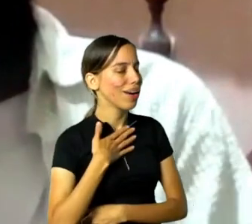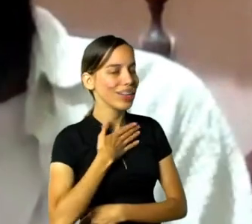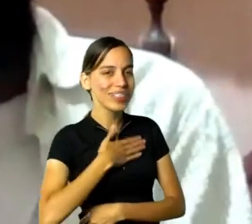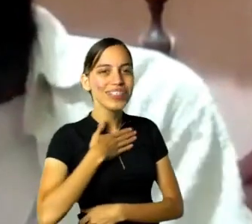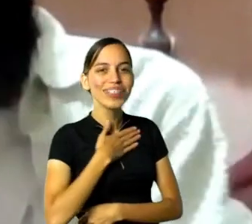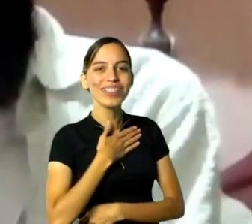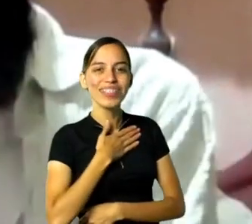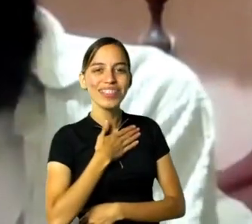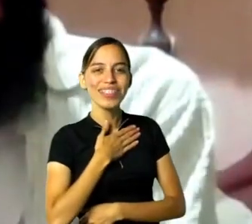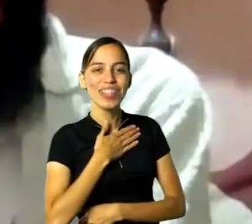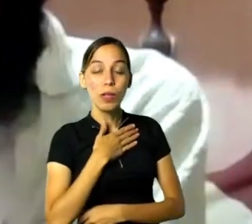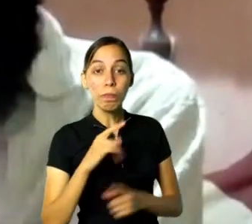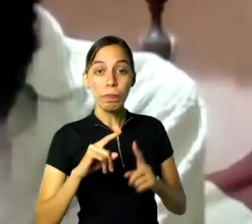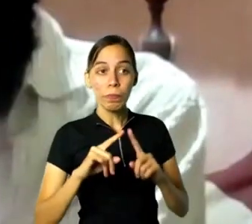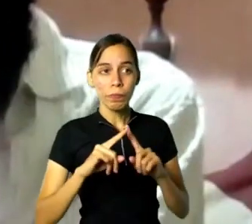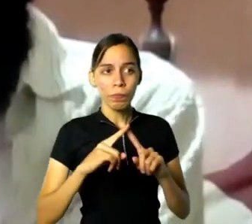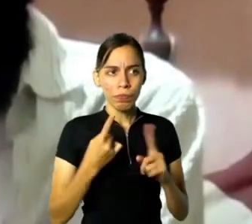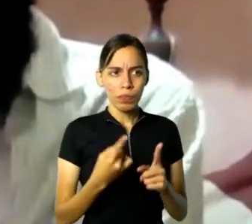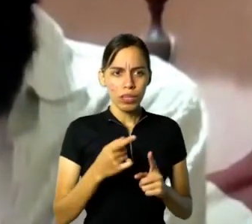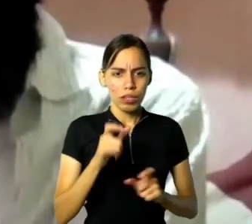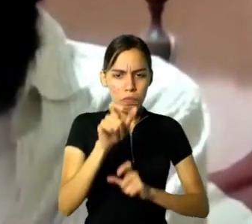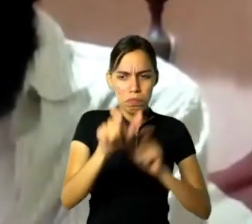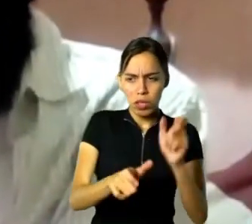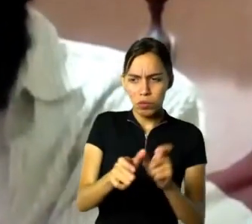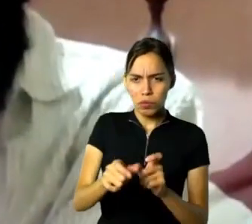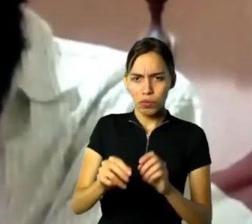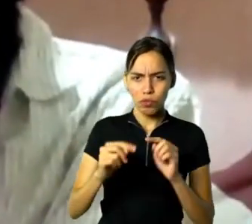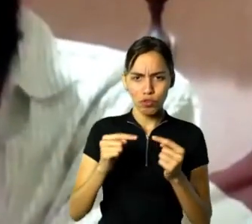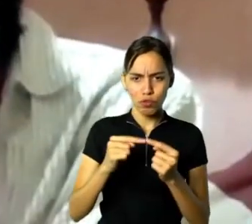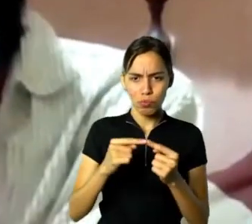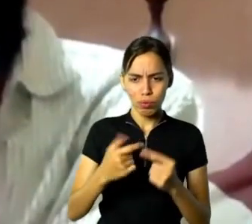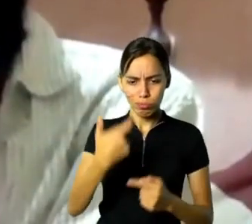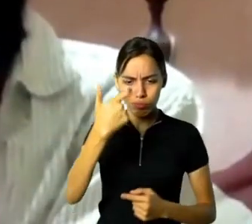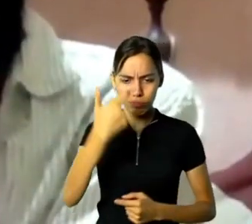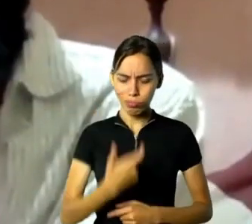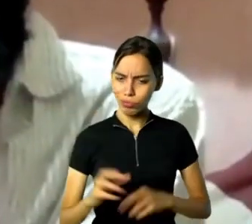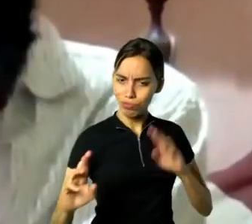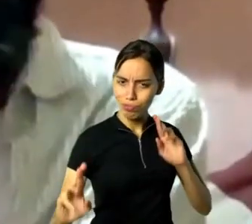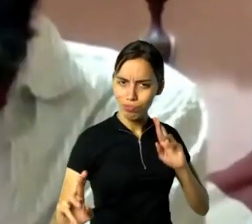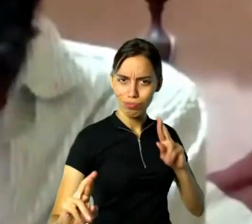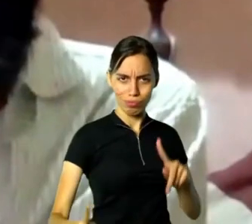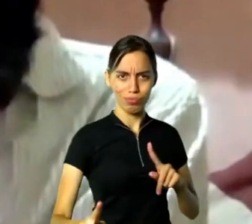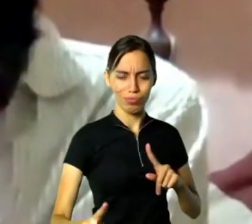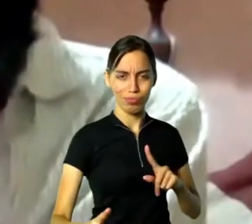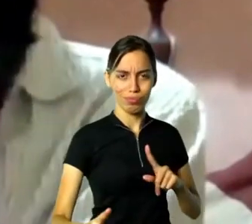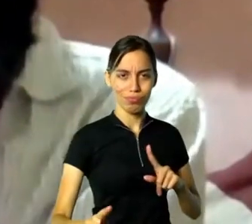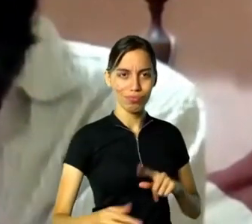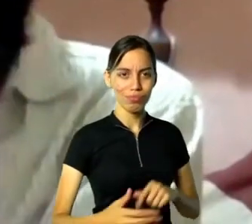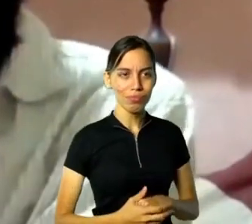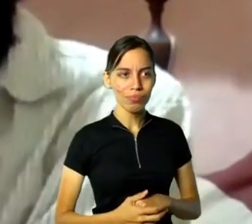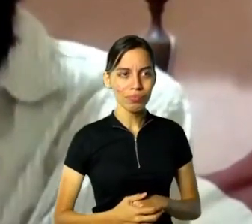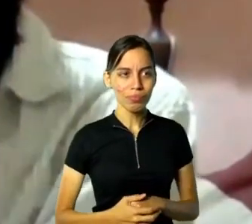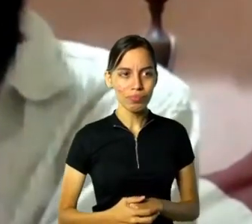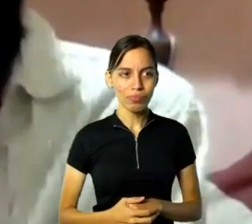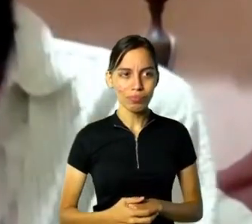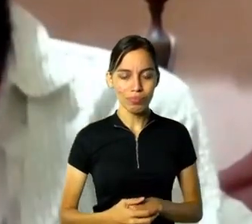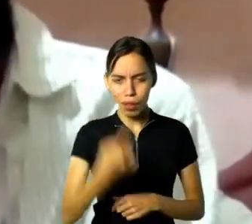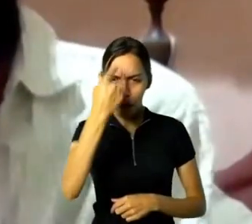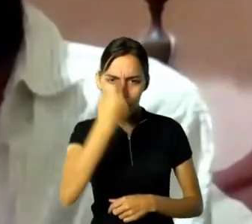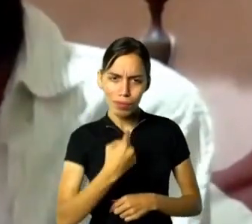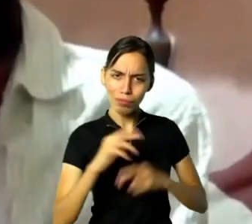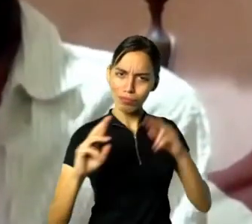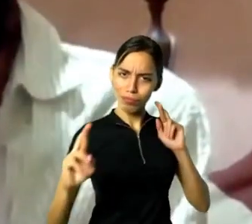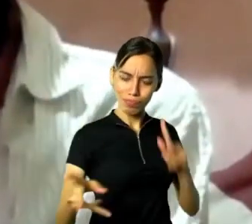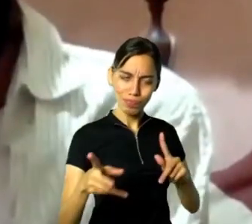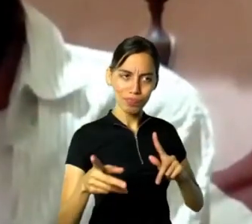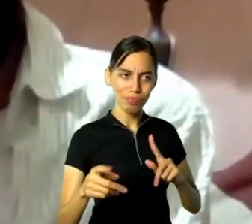totalmente diferentes do dele, que eu acho mais legal também, e é isso, o Guignar era uma pessoa formidável,